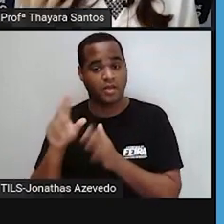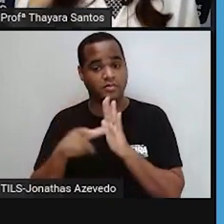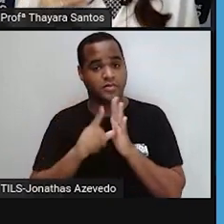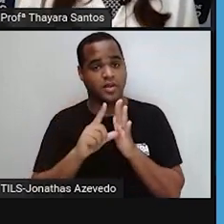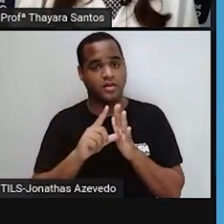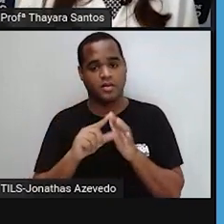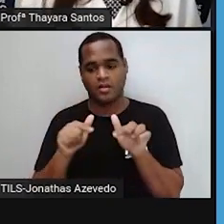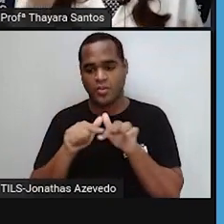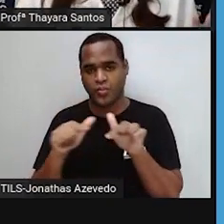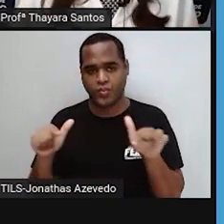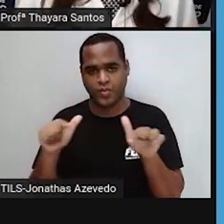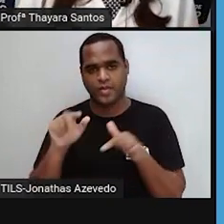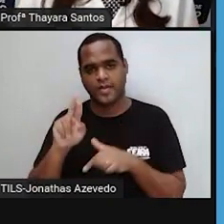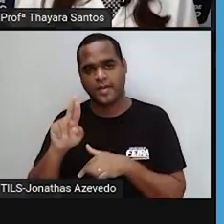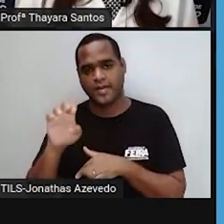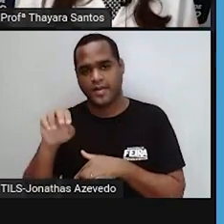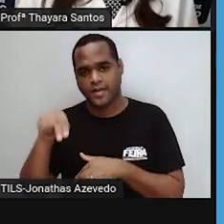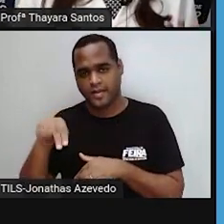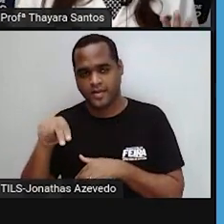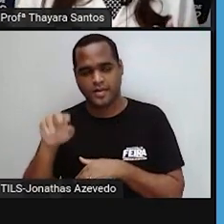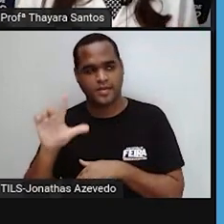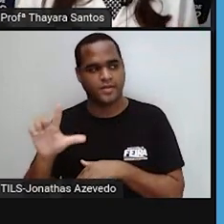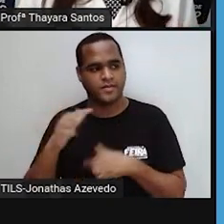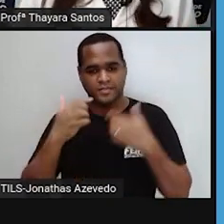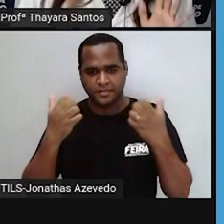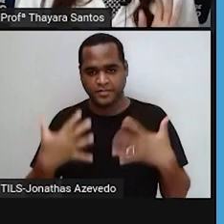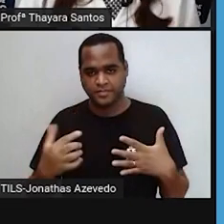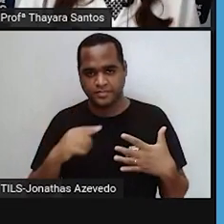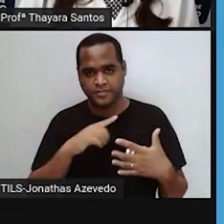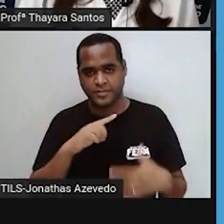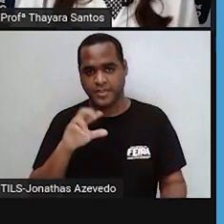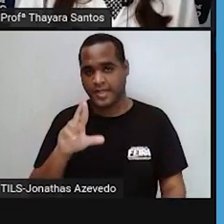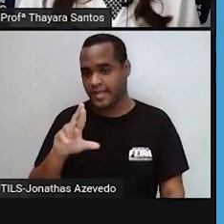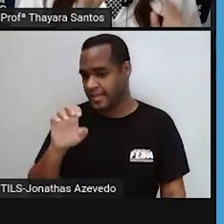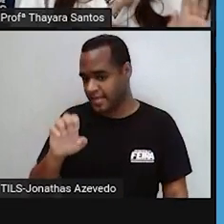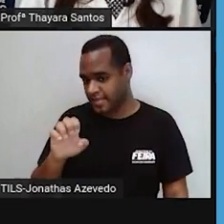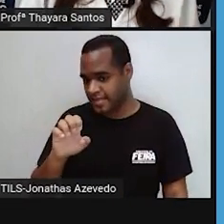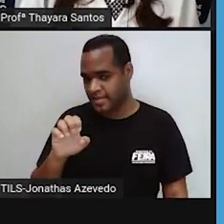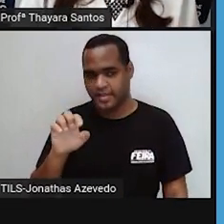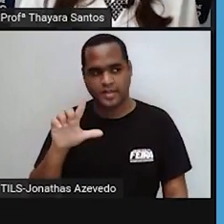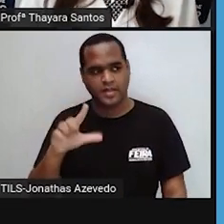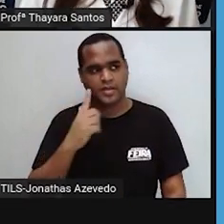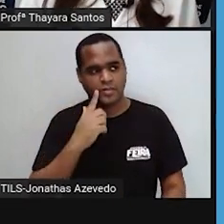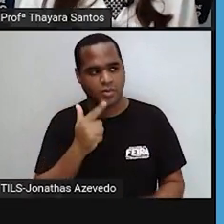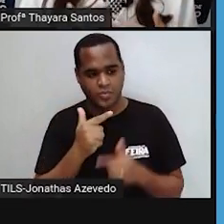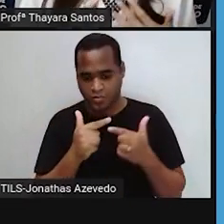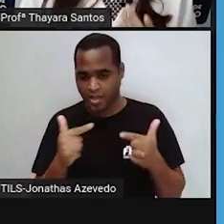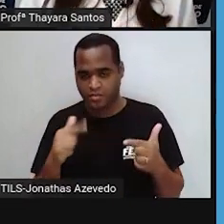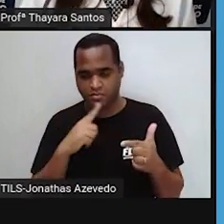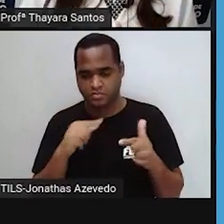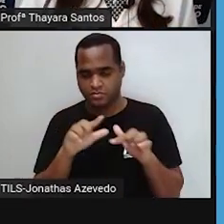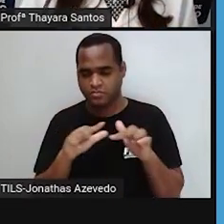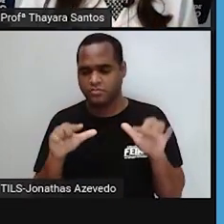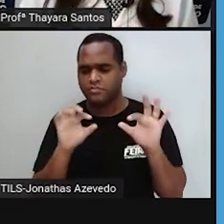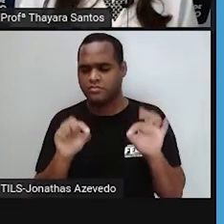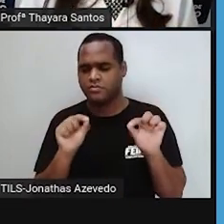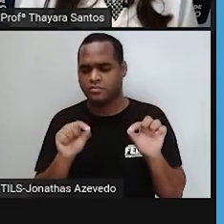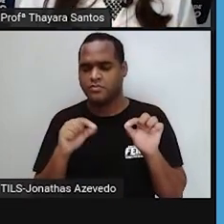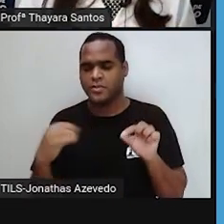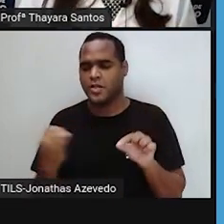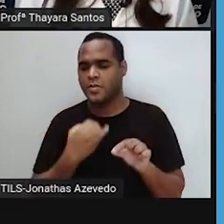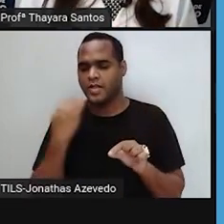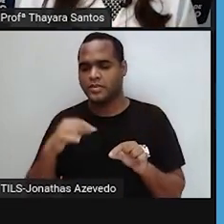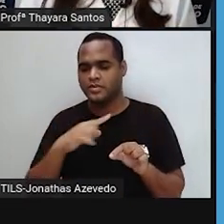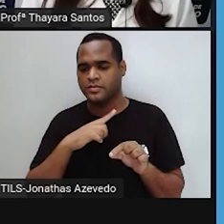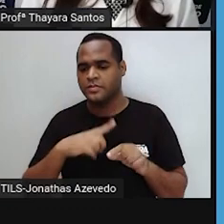liso. Hoje em dia a gente chama ele de retículo endoplasmático não granuloso, porque não tem ribalsomo. E qual é a função desse